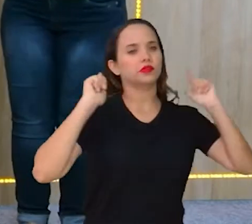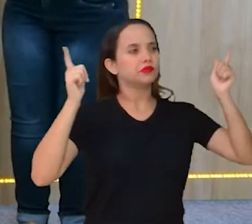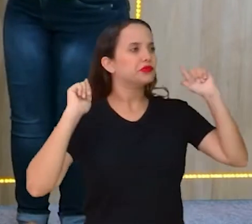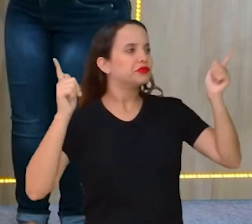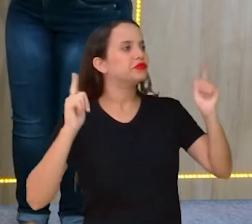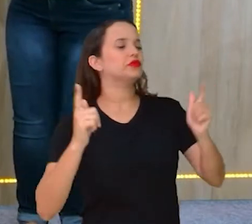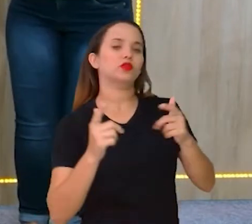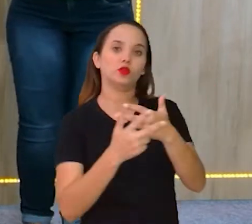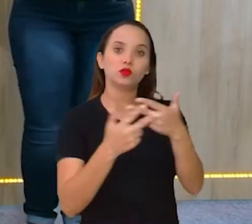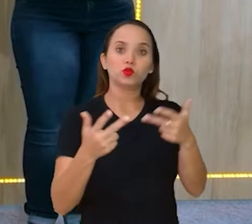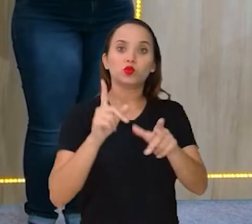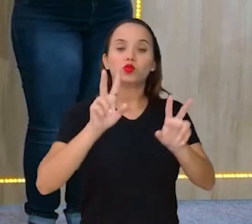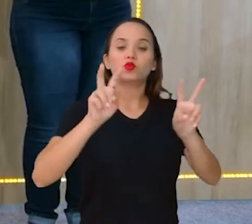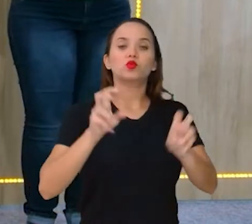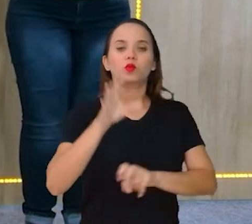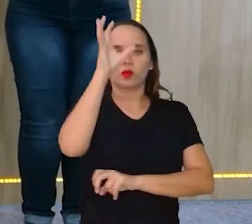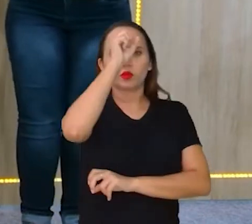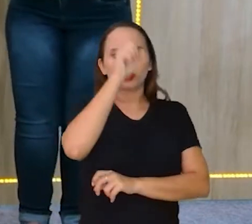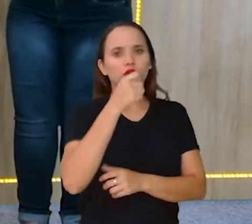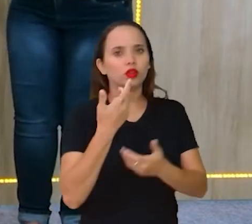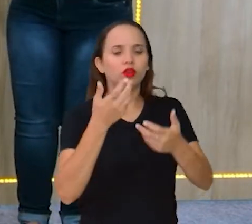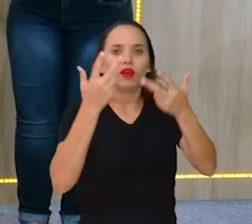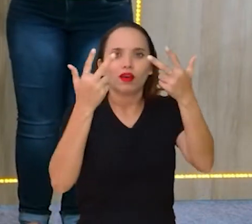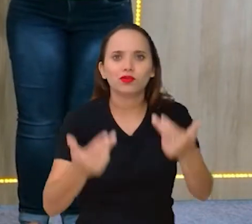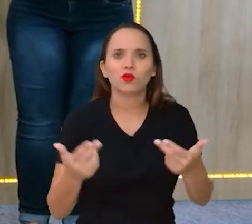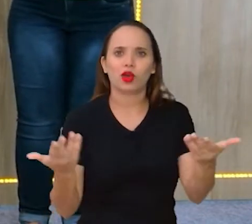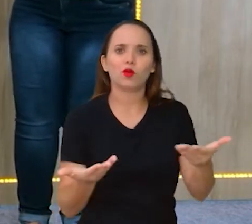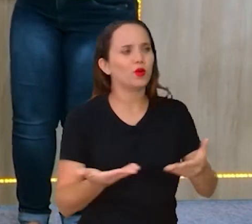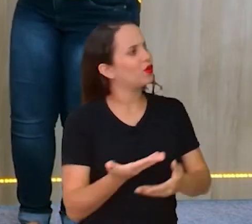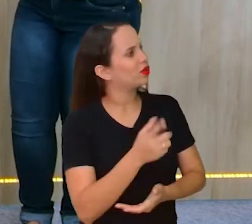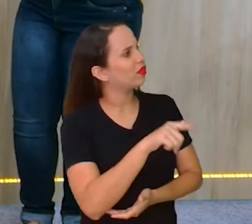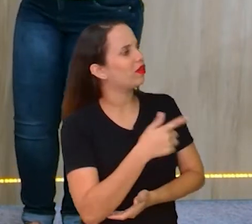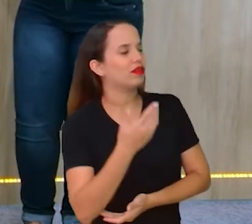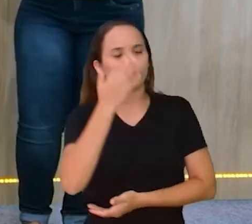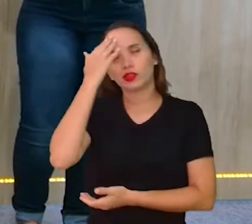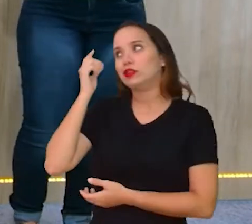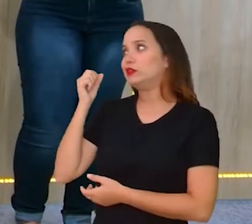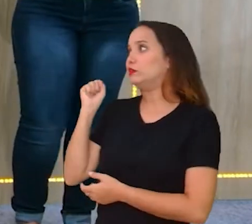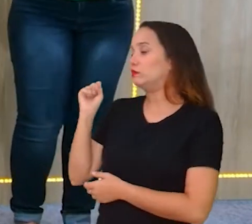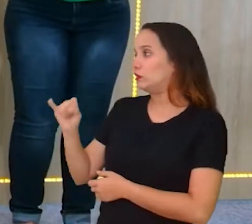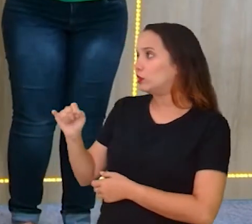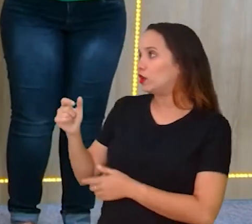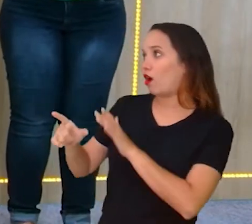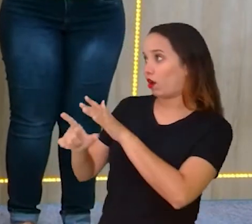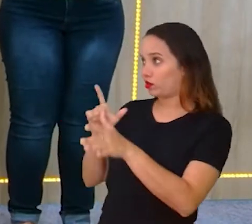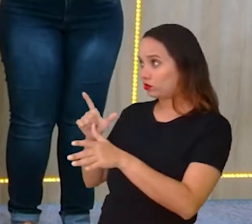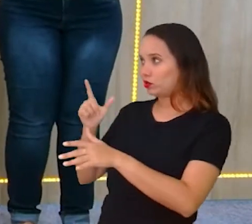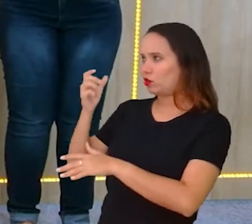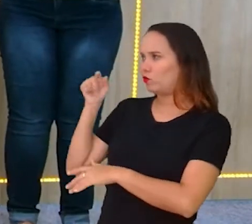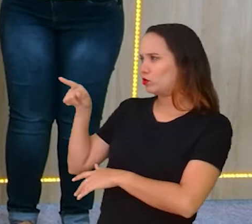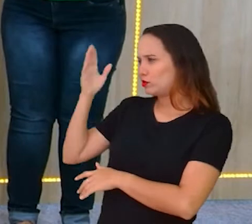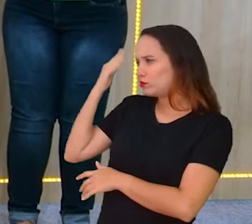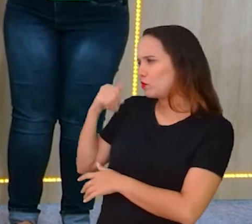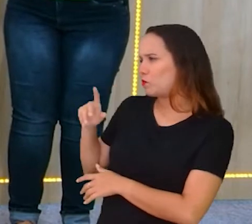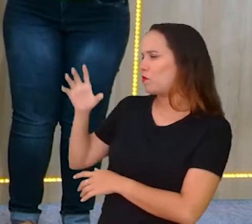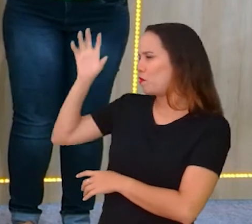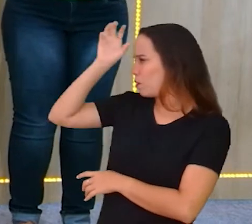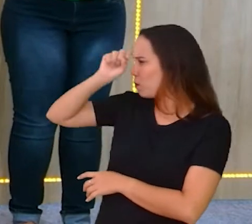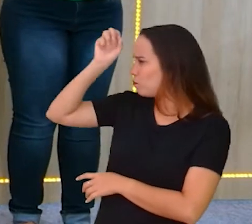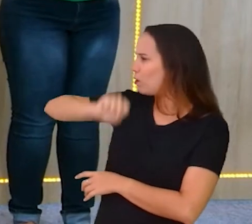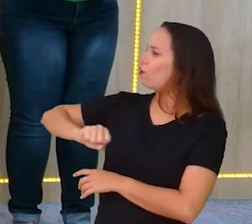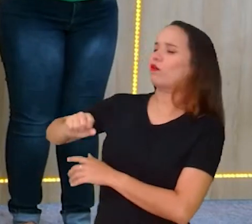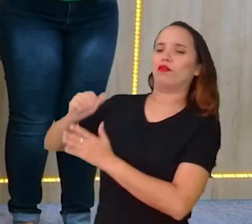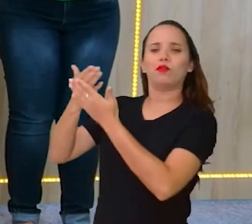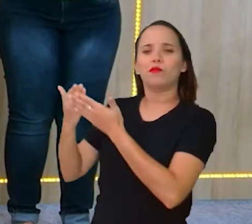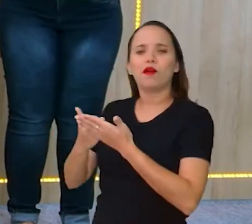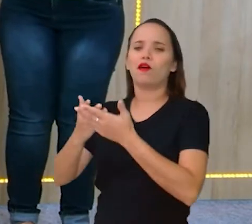questão de aprender, por exemplo, a gente está fazendo isso exatamente agora, né? Quem diria que a gente ia aprender com a aula através da televisão, através